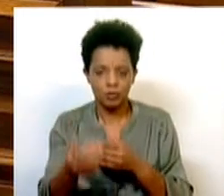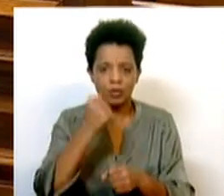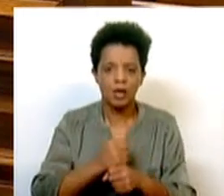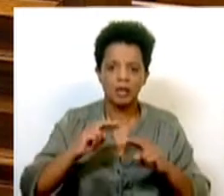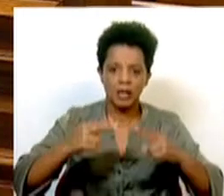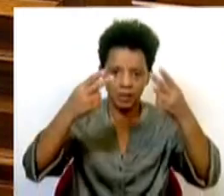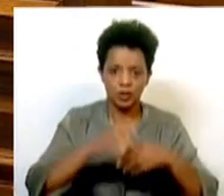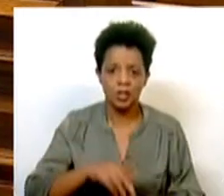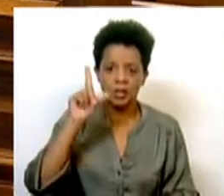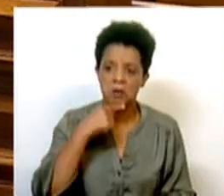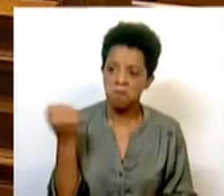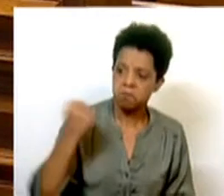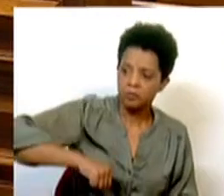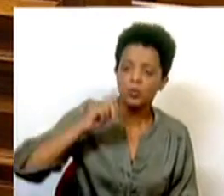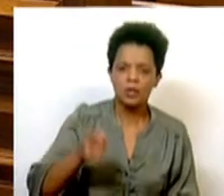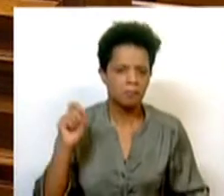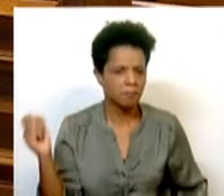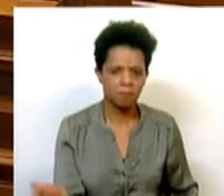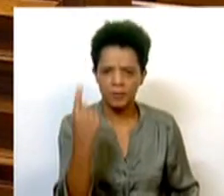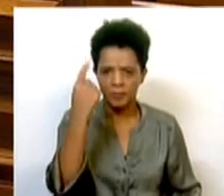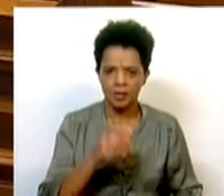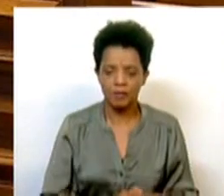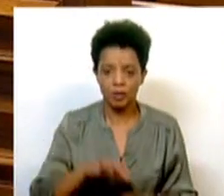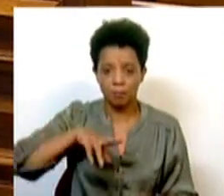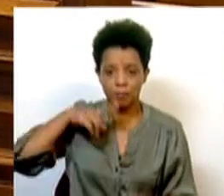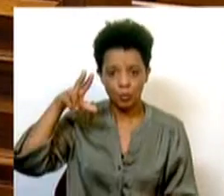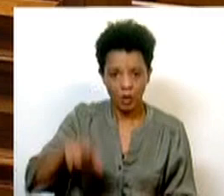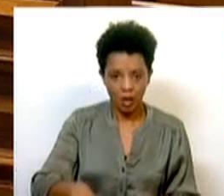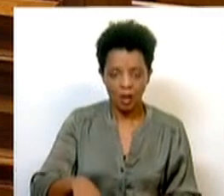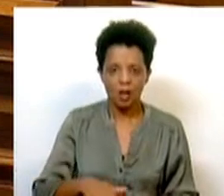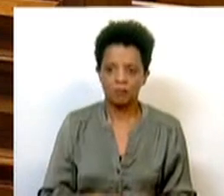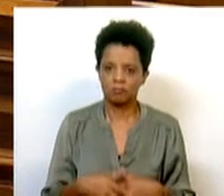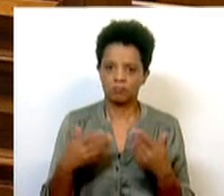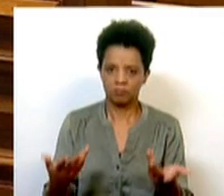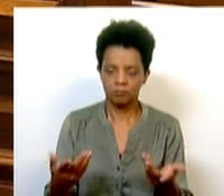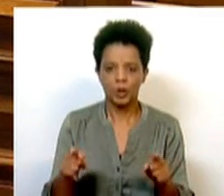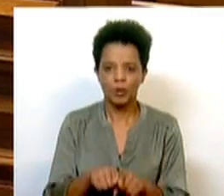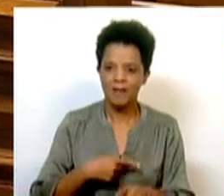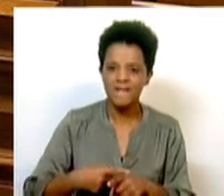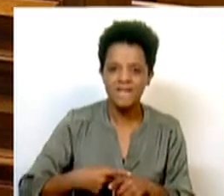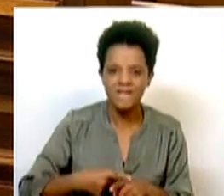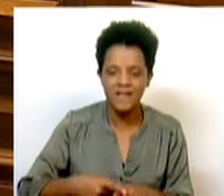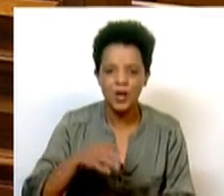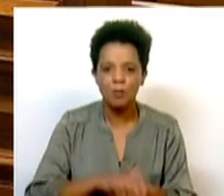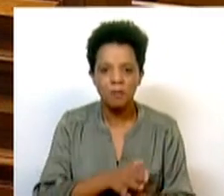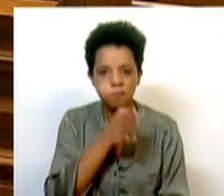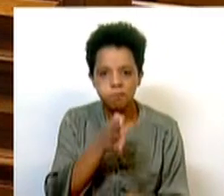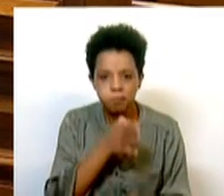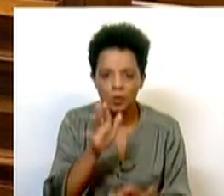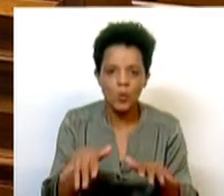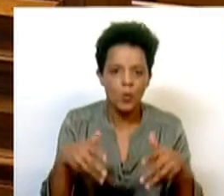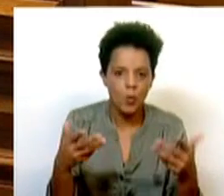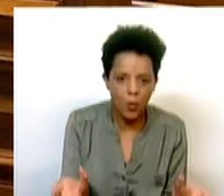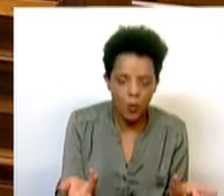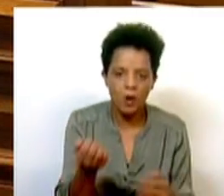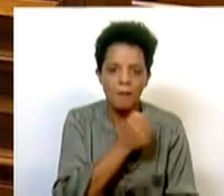carreiras. Ignora, por exemplo, que pela primeira vez este país está a olhar com ambição para a ferrovia ou para